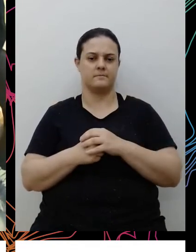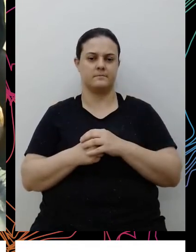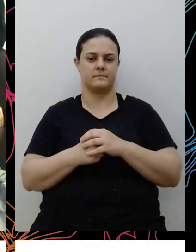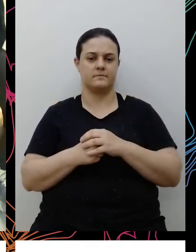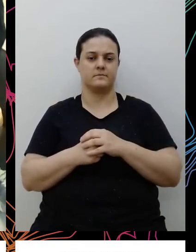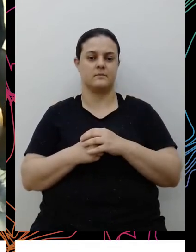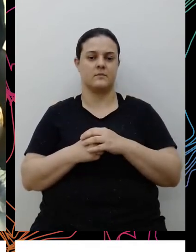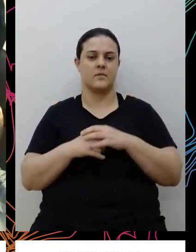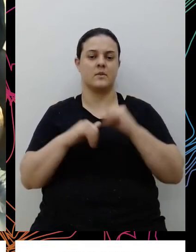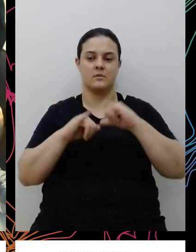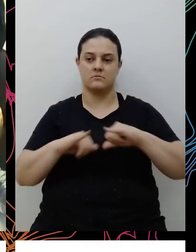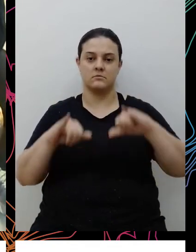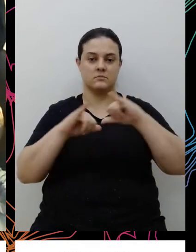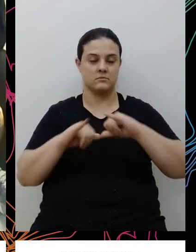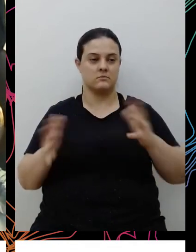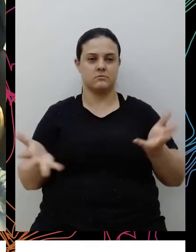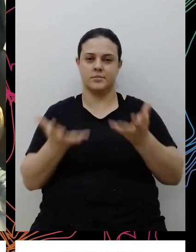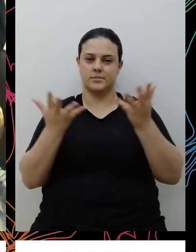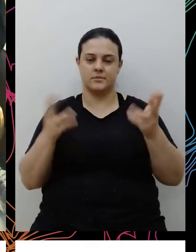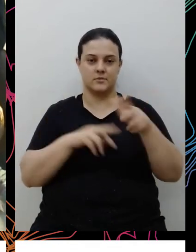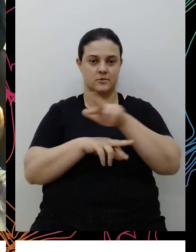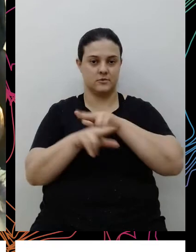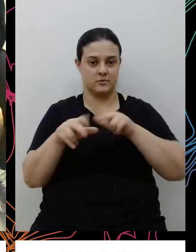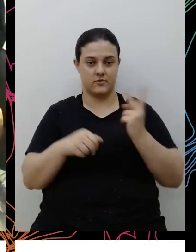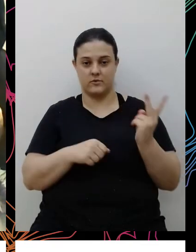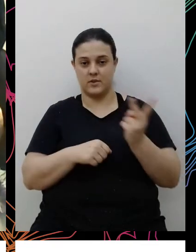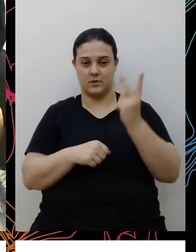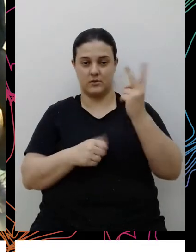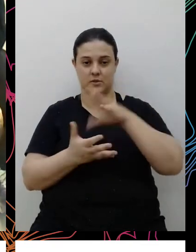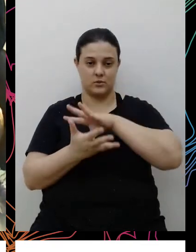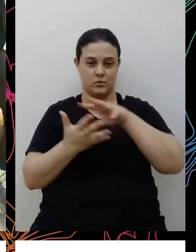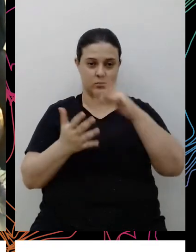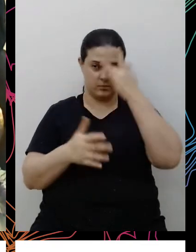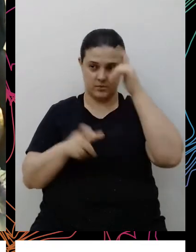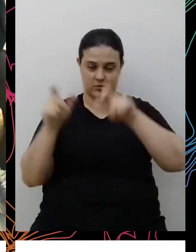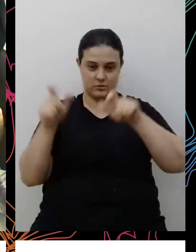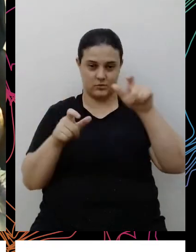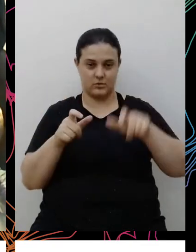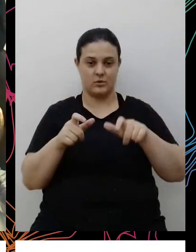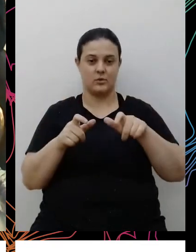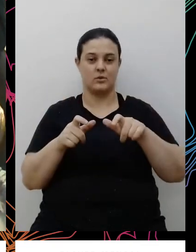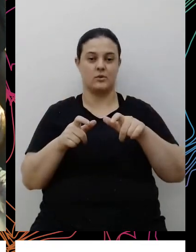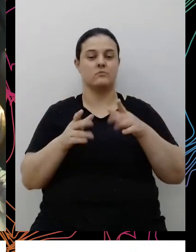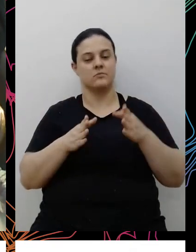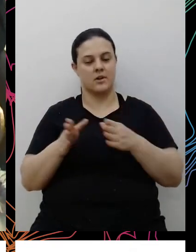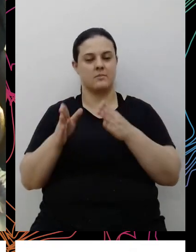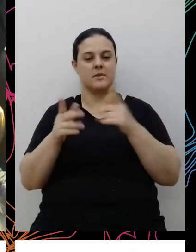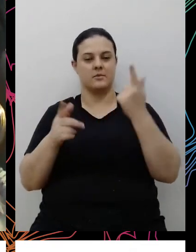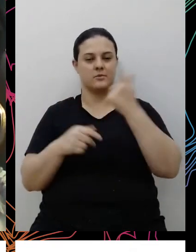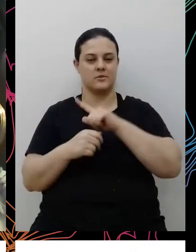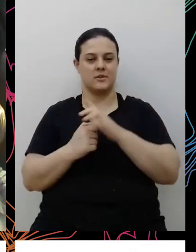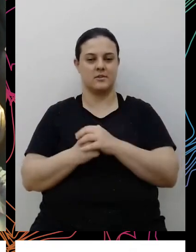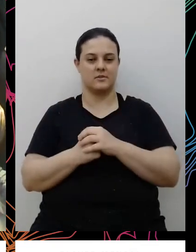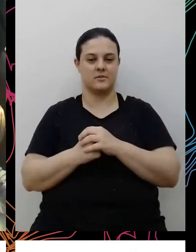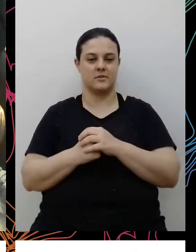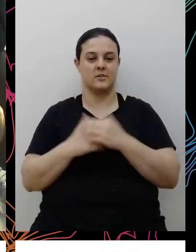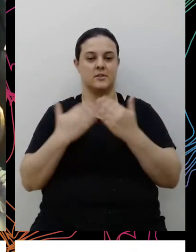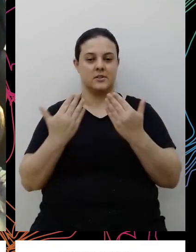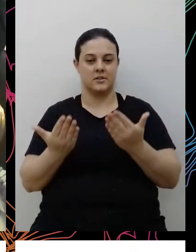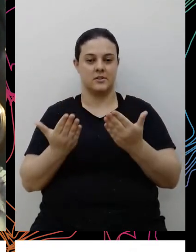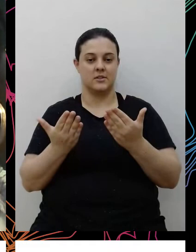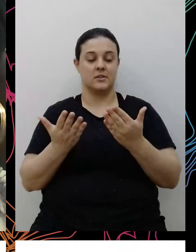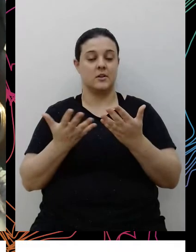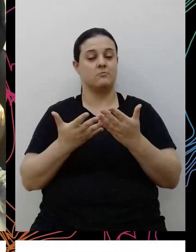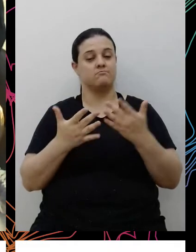promoção da diversidade, a valorização de todas as pessoas, eu acredito que é um dos caminhos, né, então estamos aí